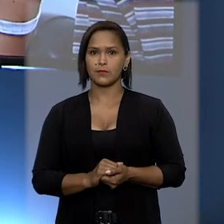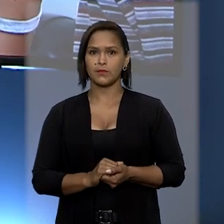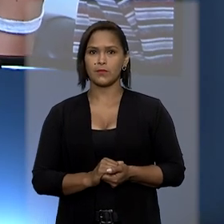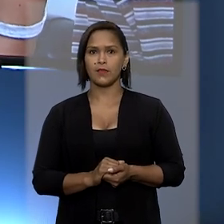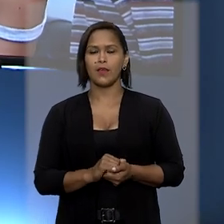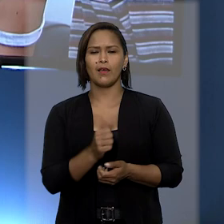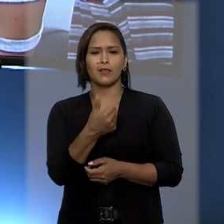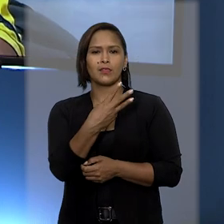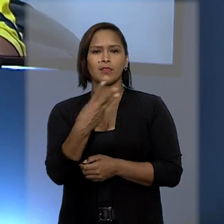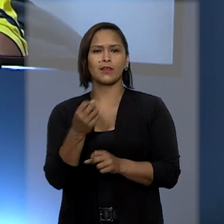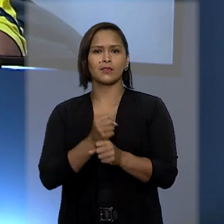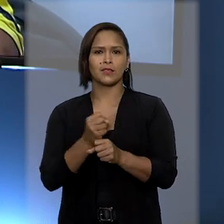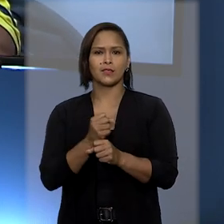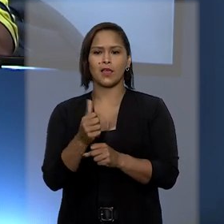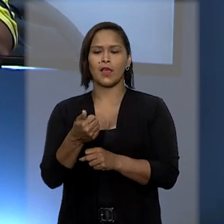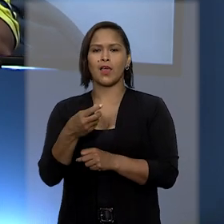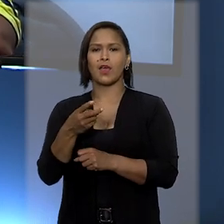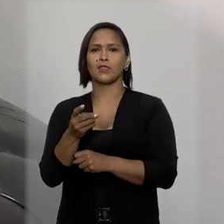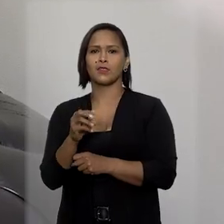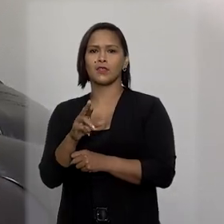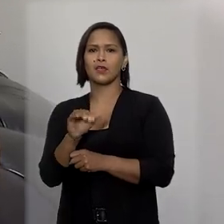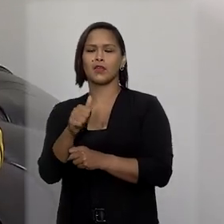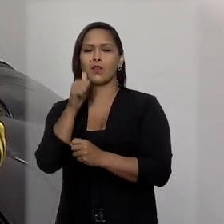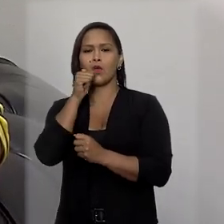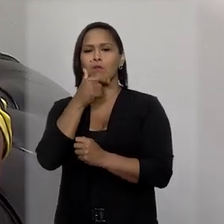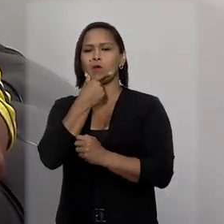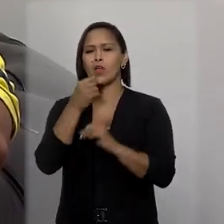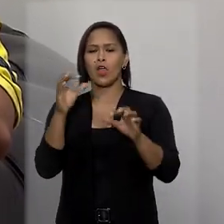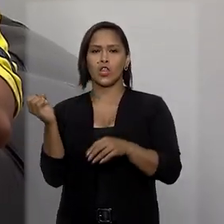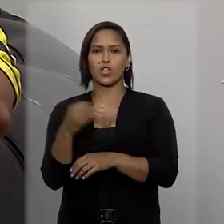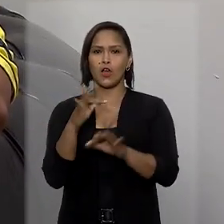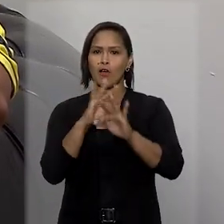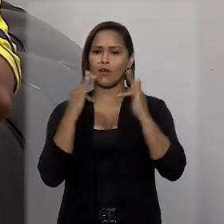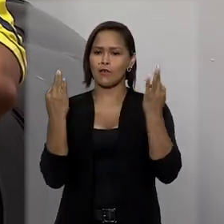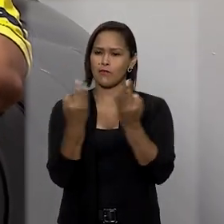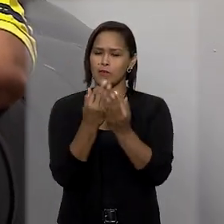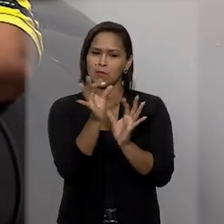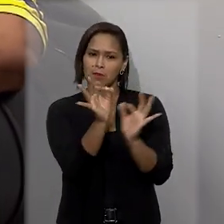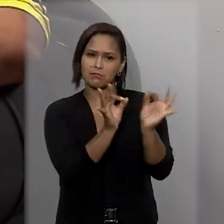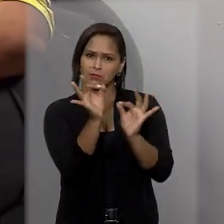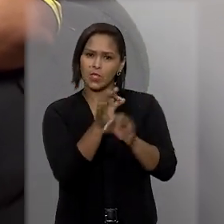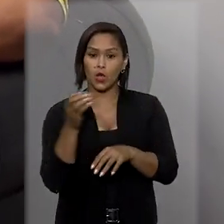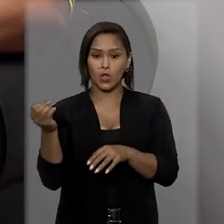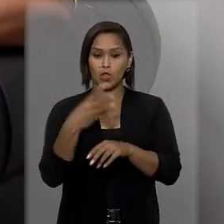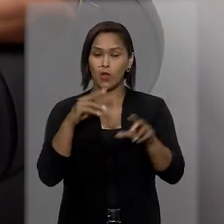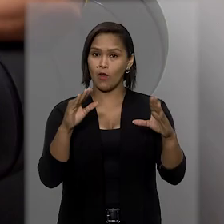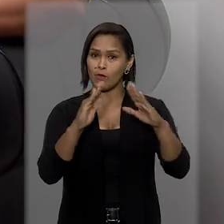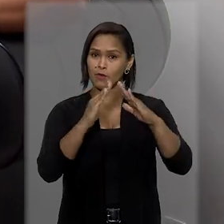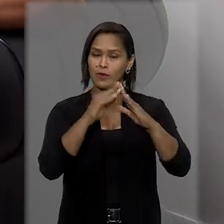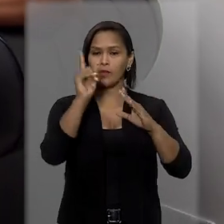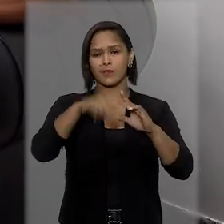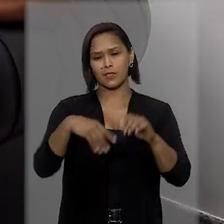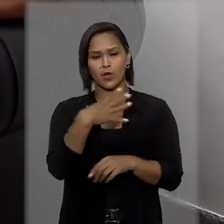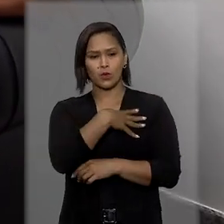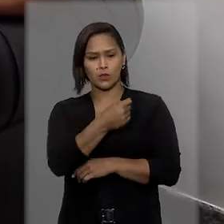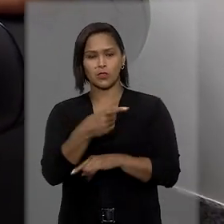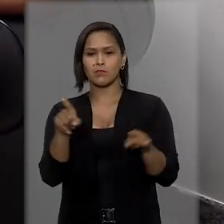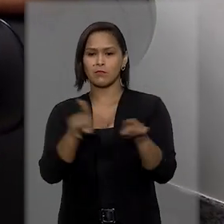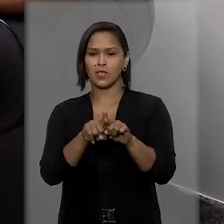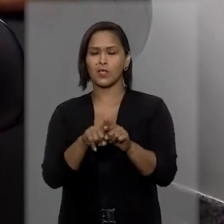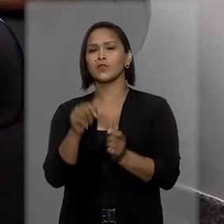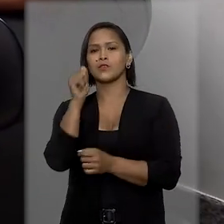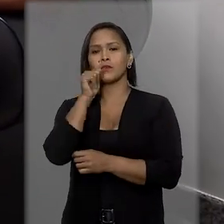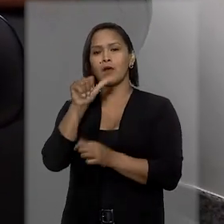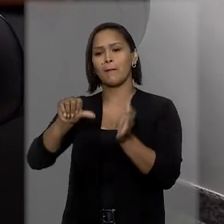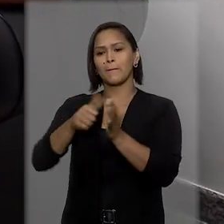Há 13 anos, Adriana e Marcelo se uniram e formaram uma nova família. Além do novo lar, os filhos de Adriana, do primeiro